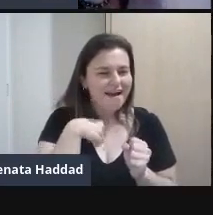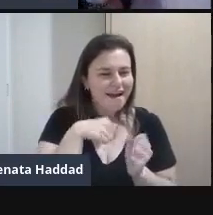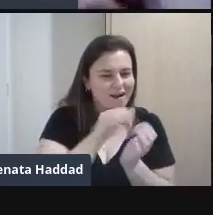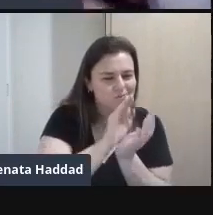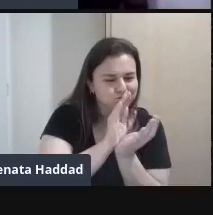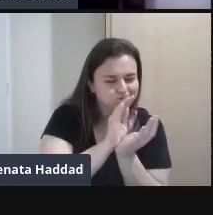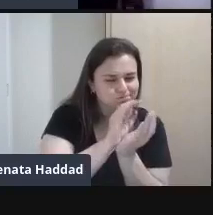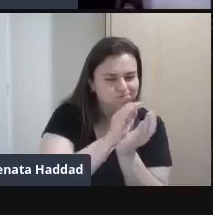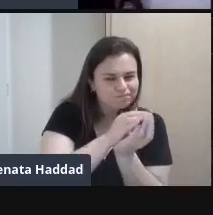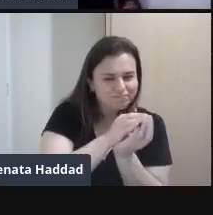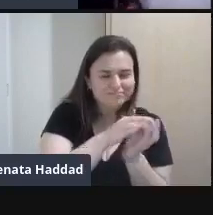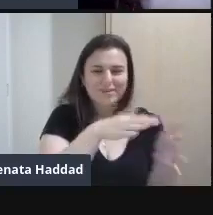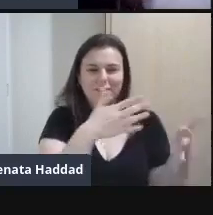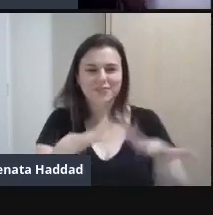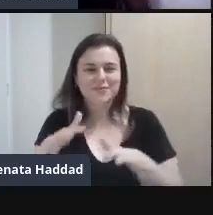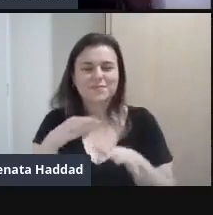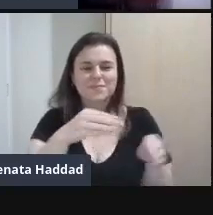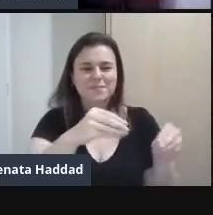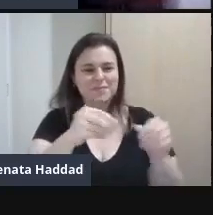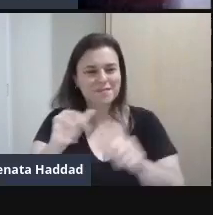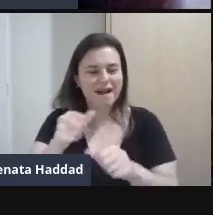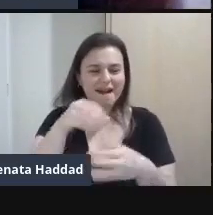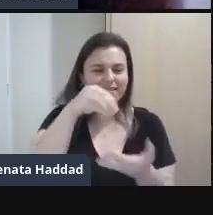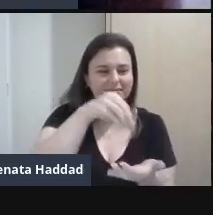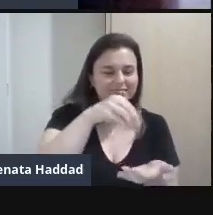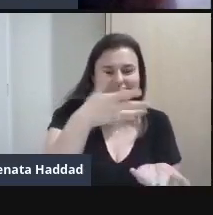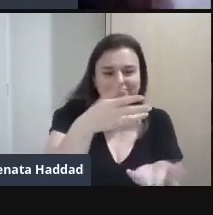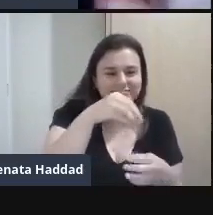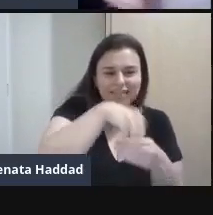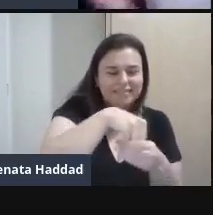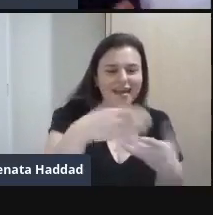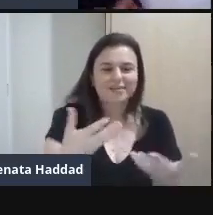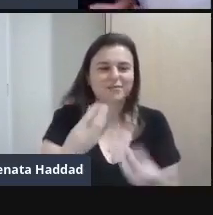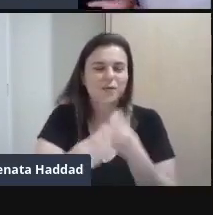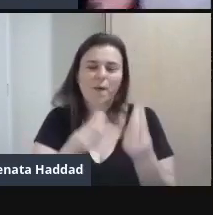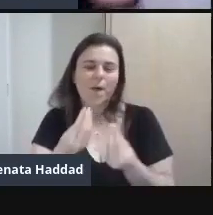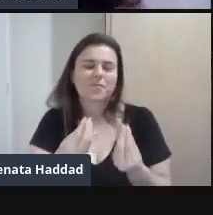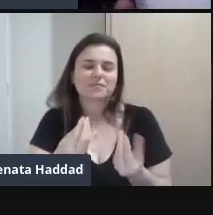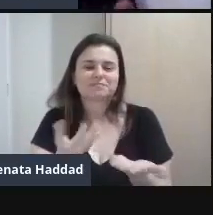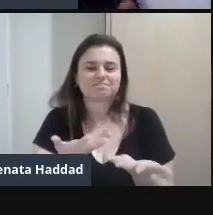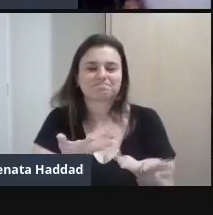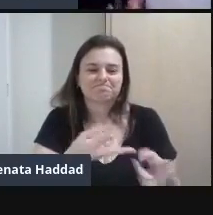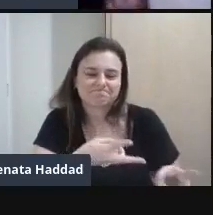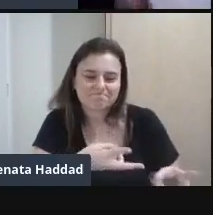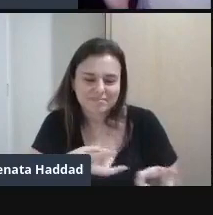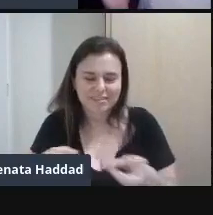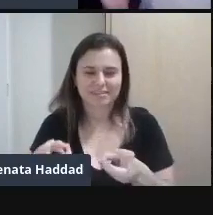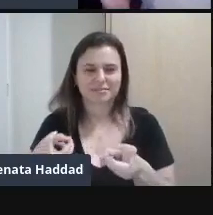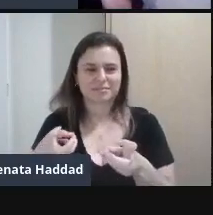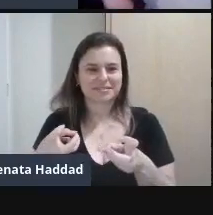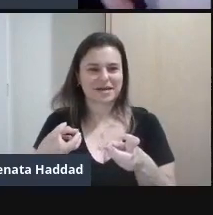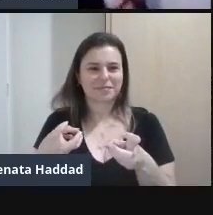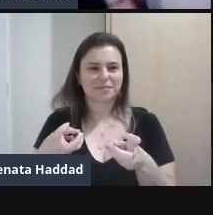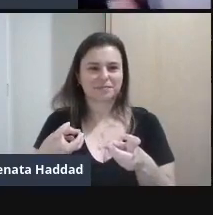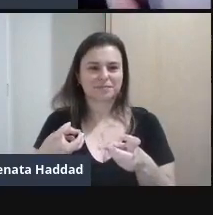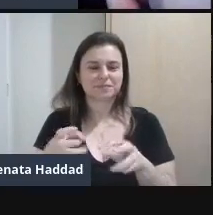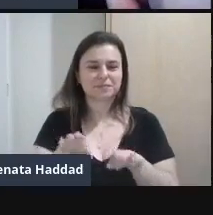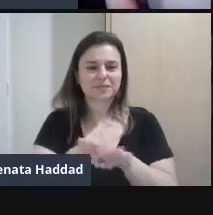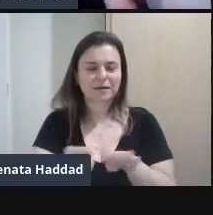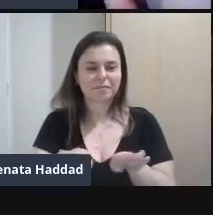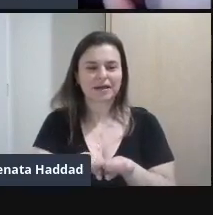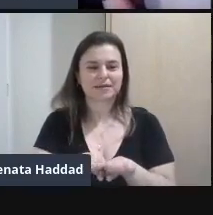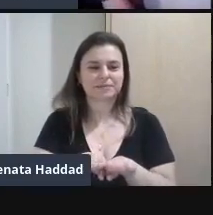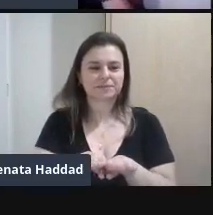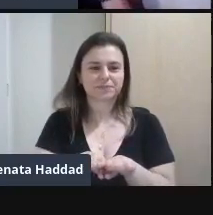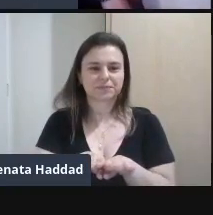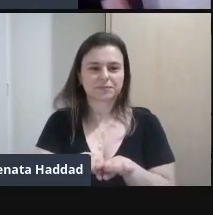Então De como a gente olha E como que a gente percebe E também Vanderlei E